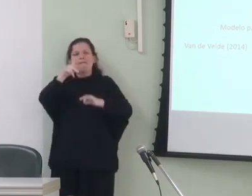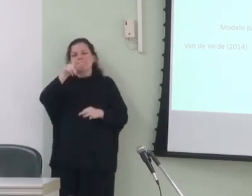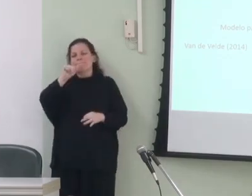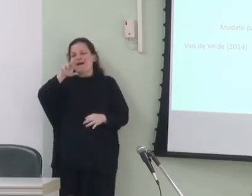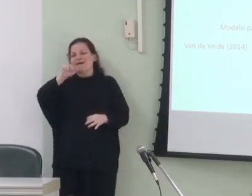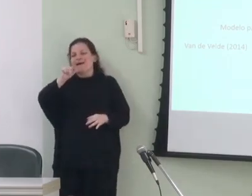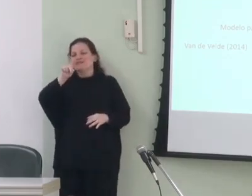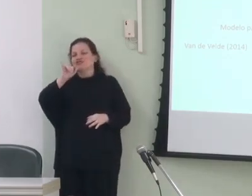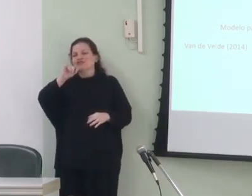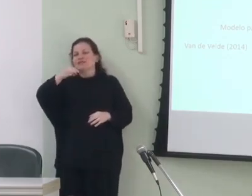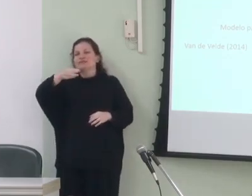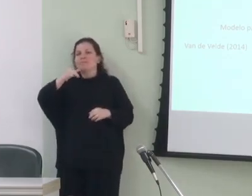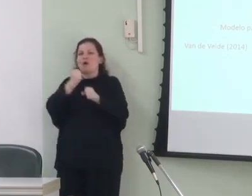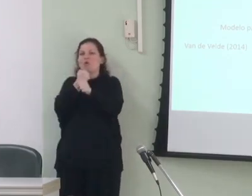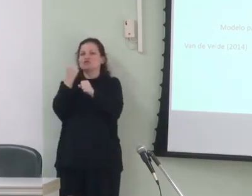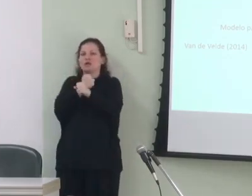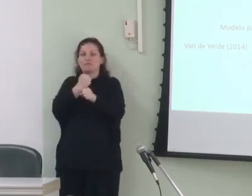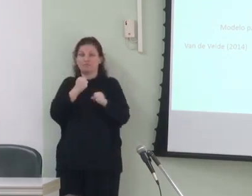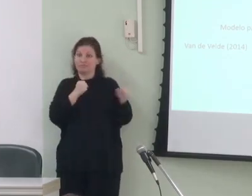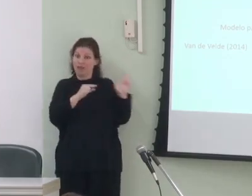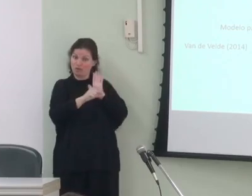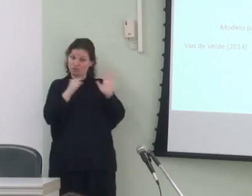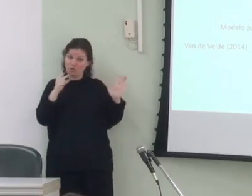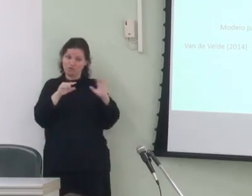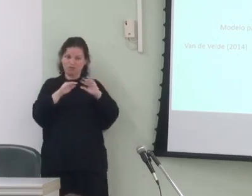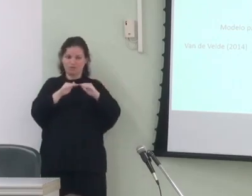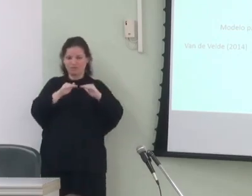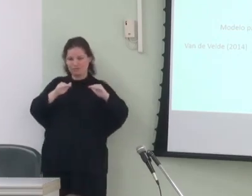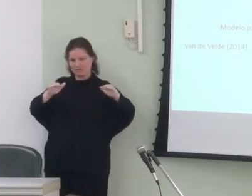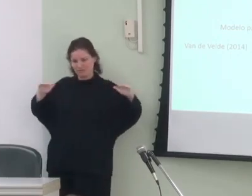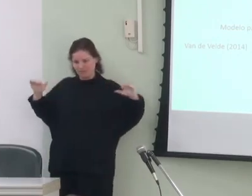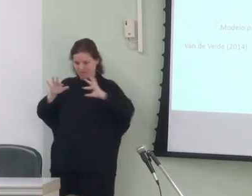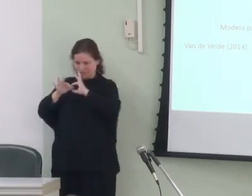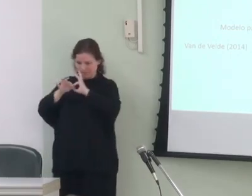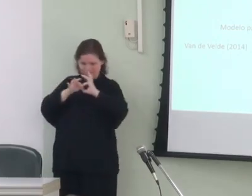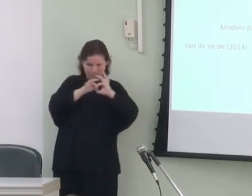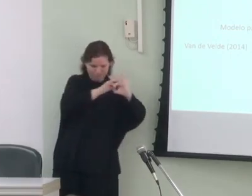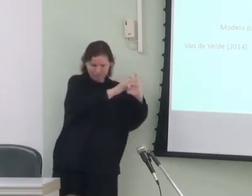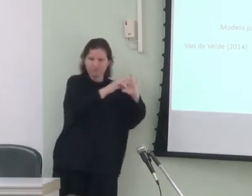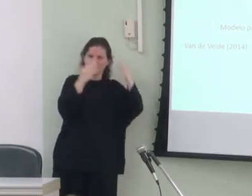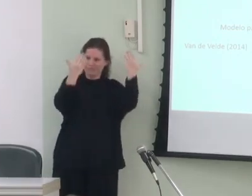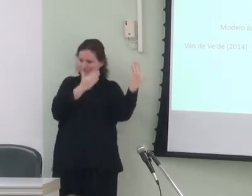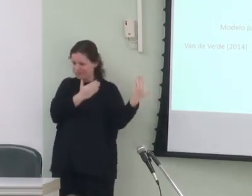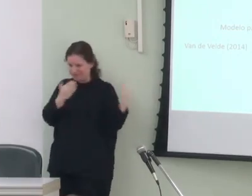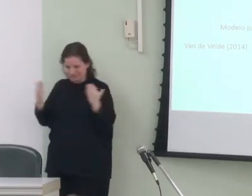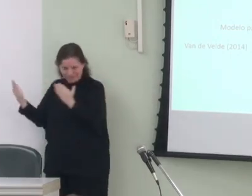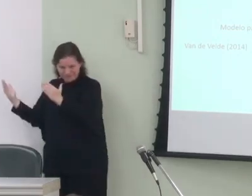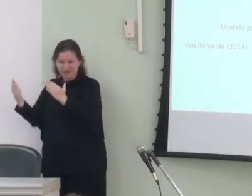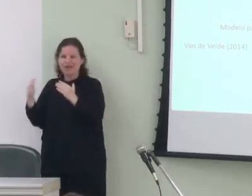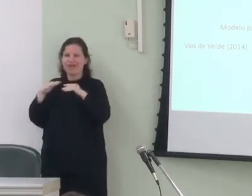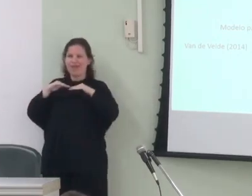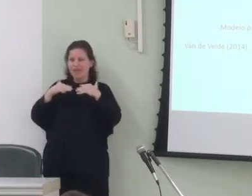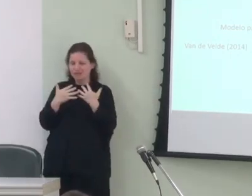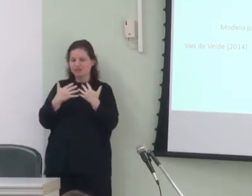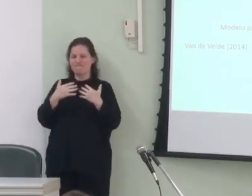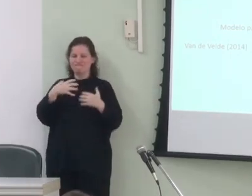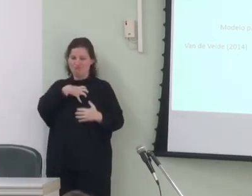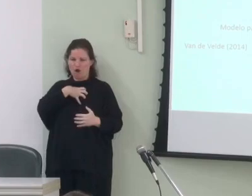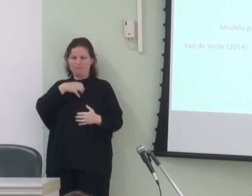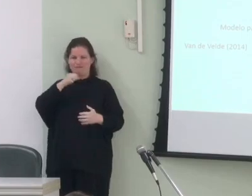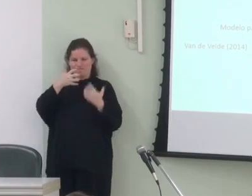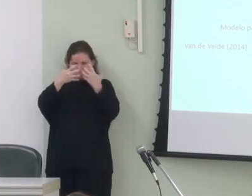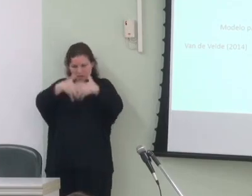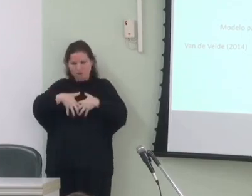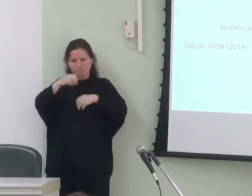construcional para Vandevelde elos horizontais analisam uma rede em que a relação forma a função de uma construção